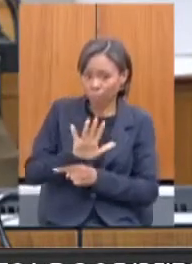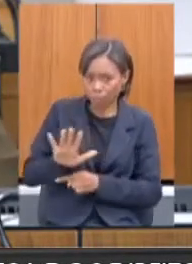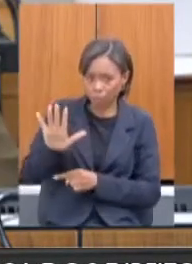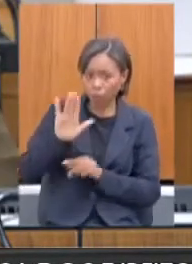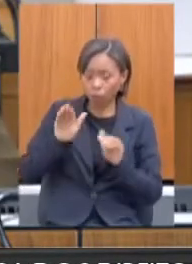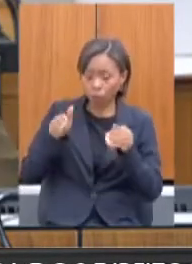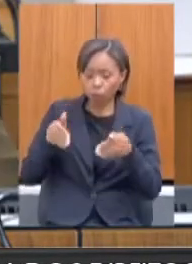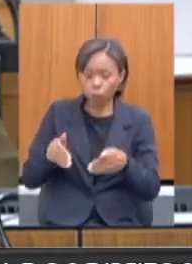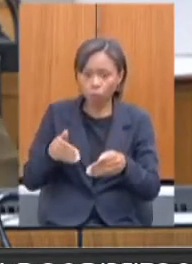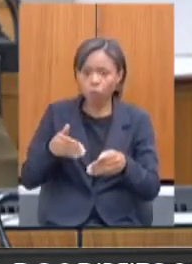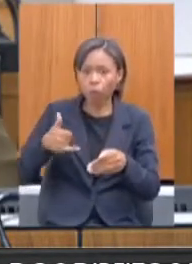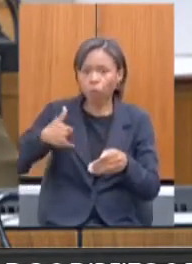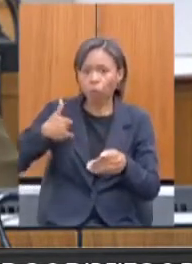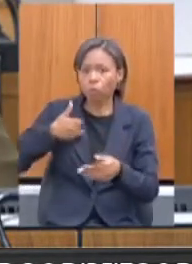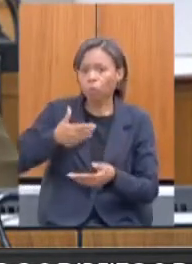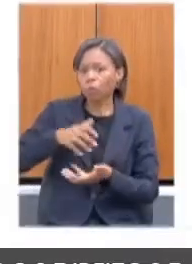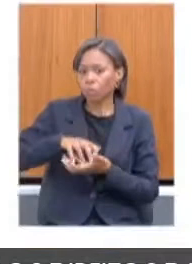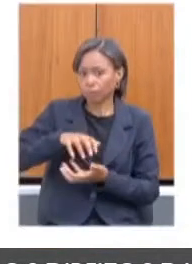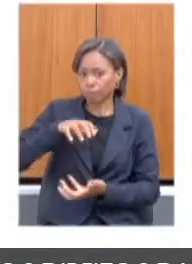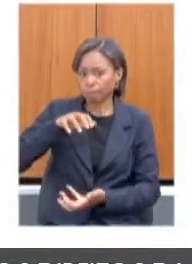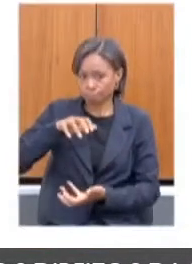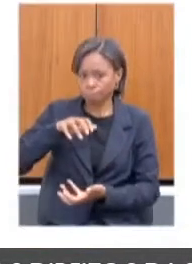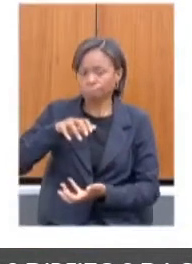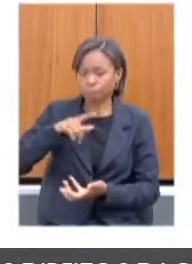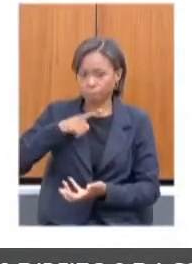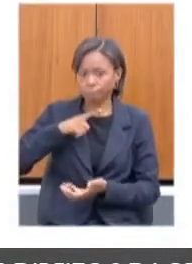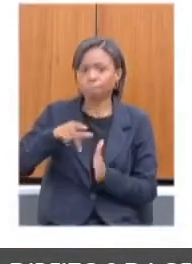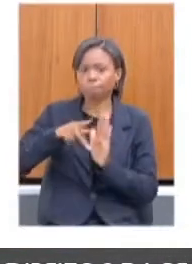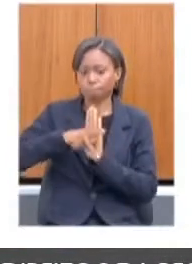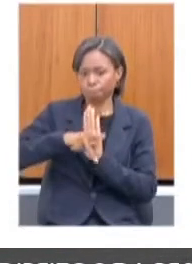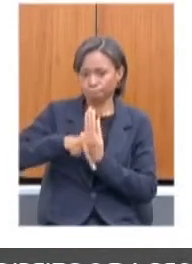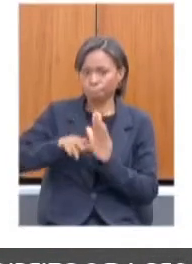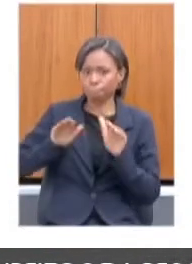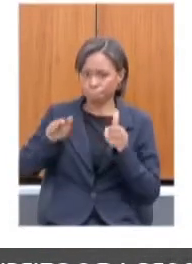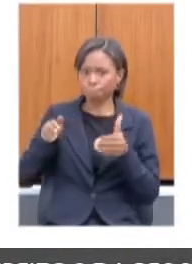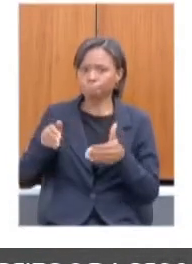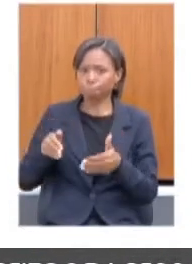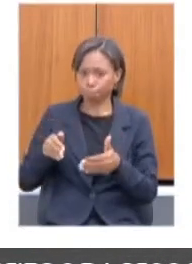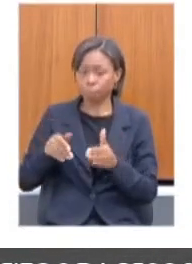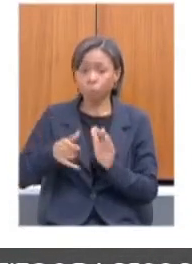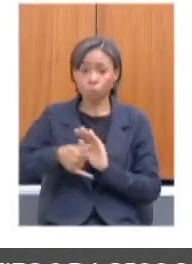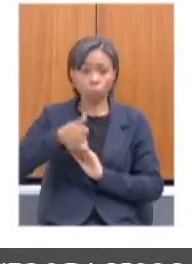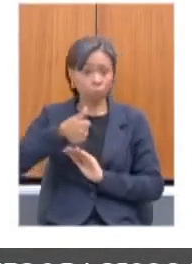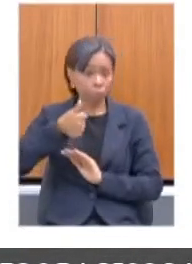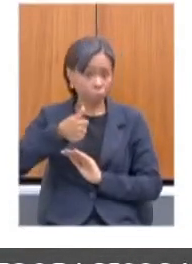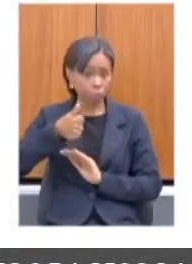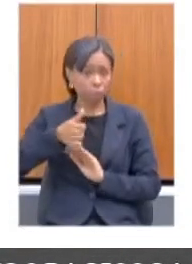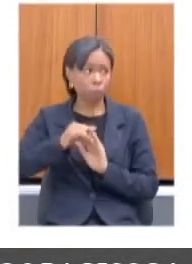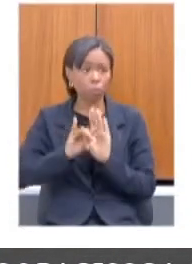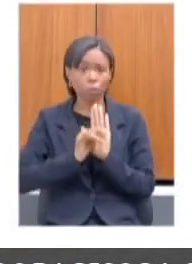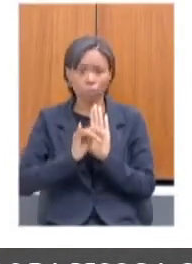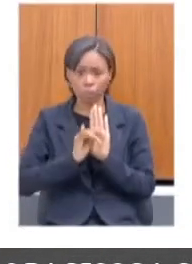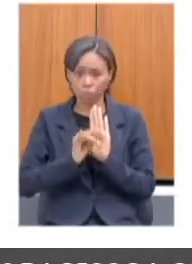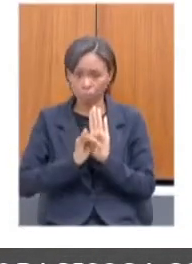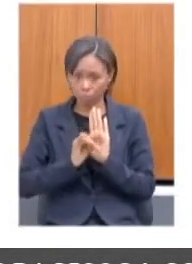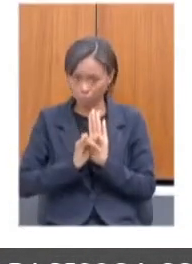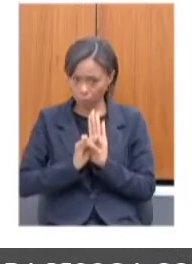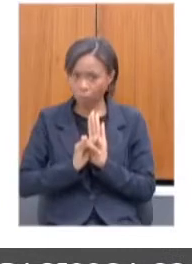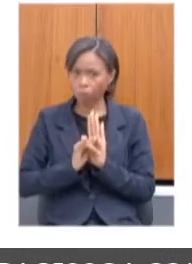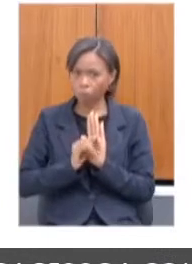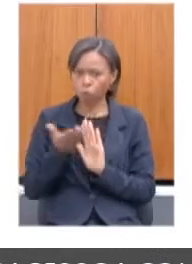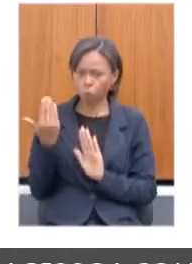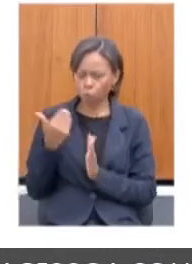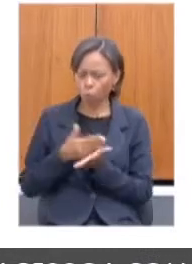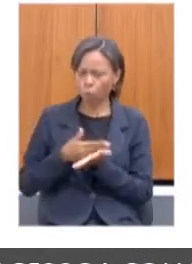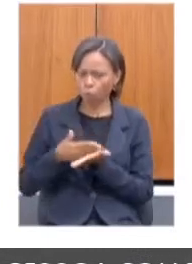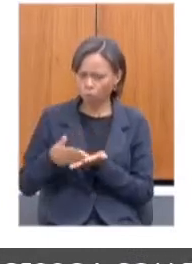com o edital para apresentação de projetos do Fundo do Idoso. É o primeiro edital para execução desde a criação desse fundo e que